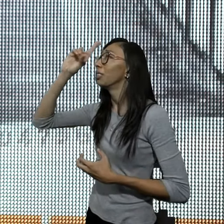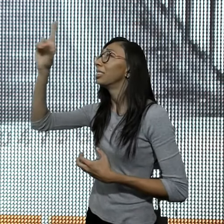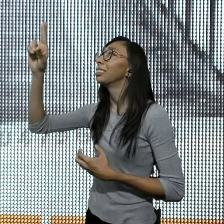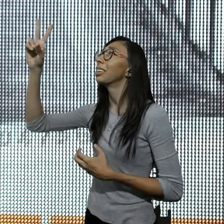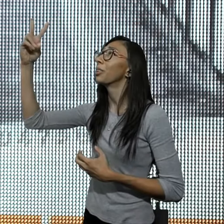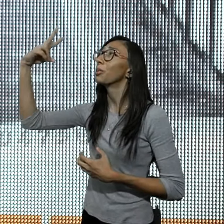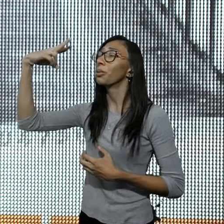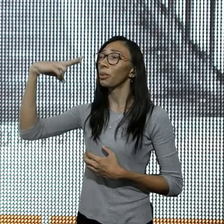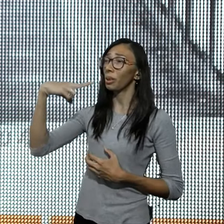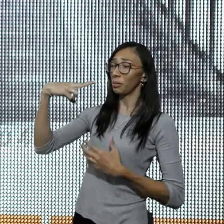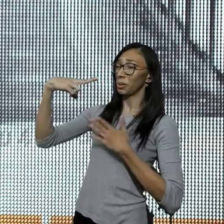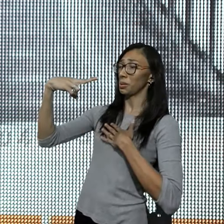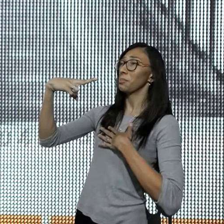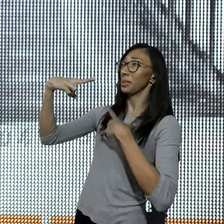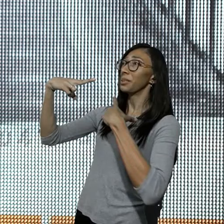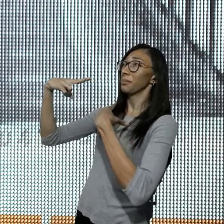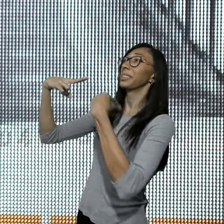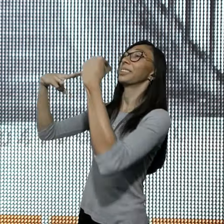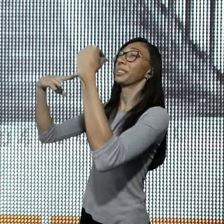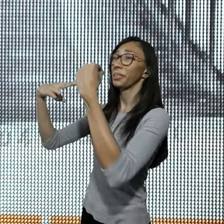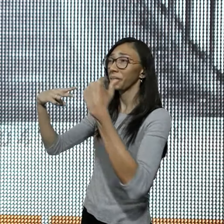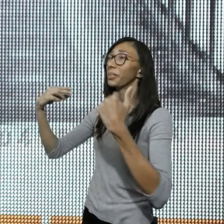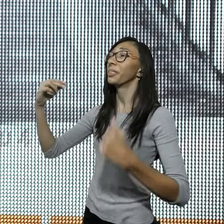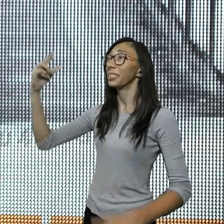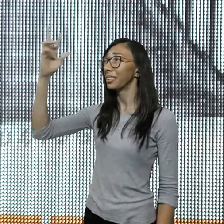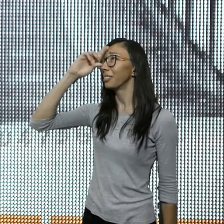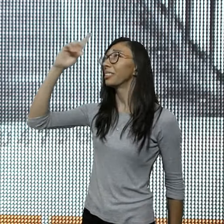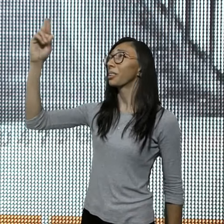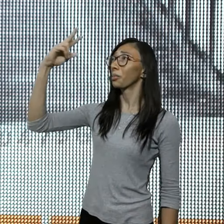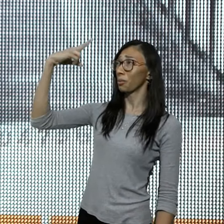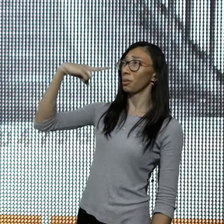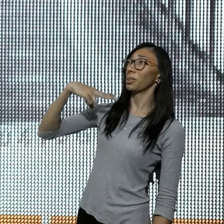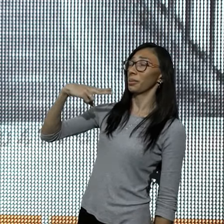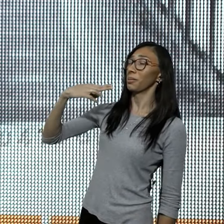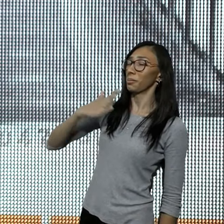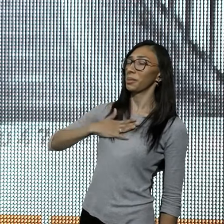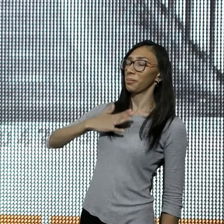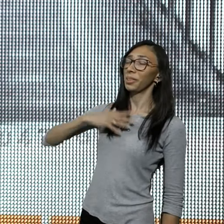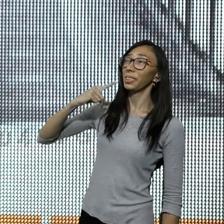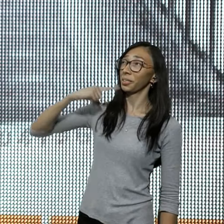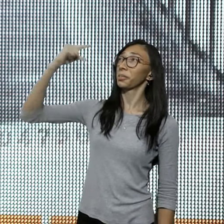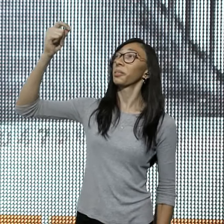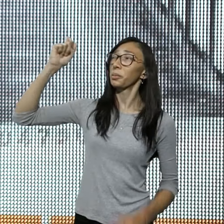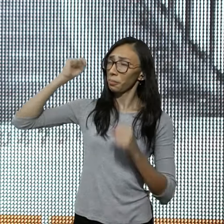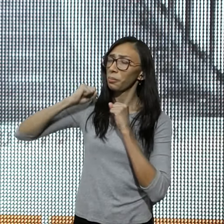e diga, eu posso contar com Flávia, eu posso contar com ela, porque ela me ama,